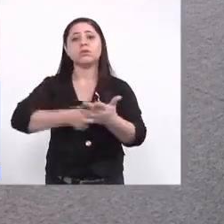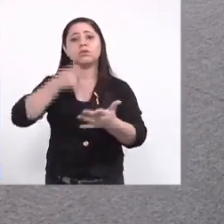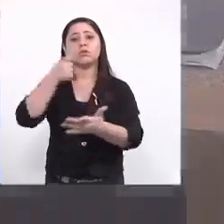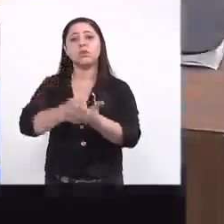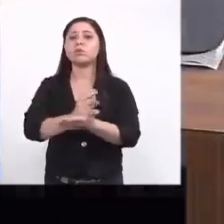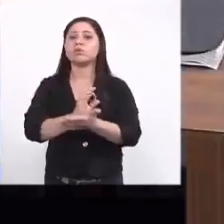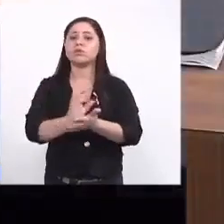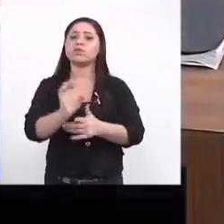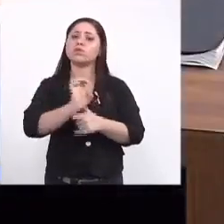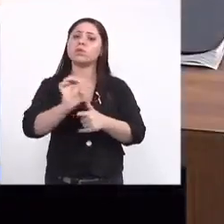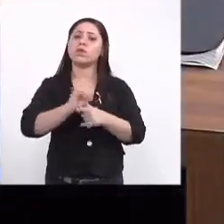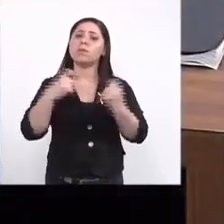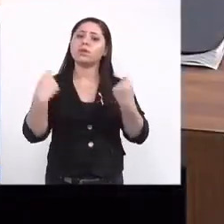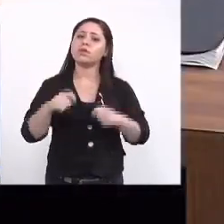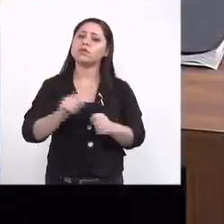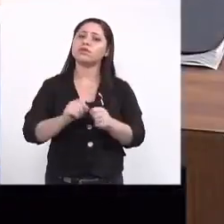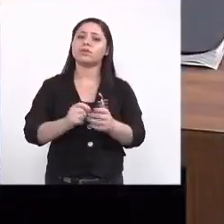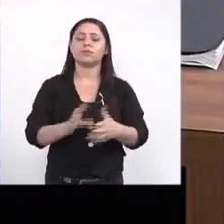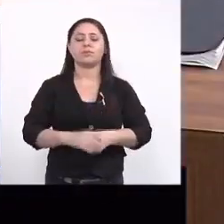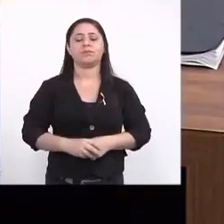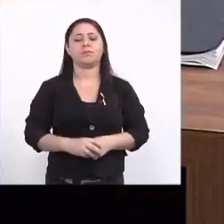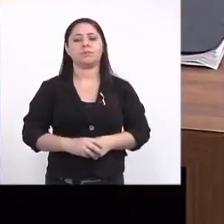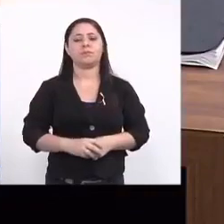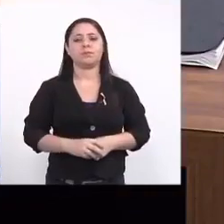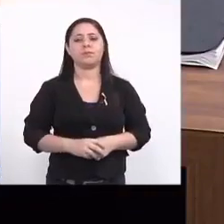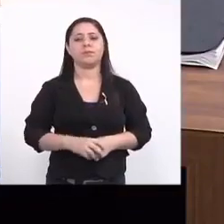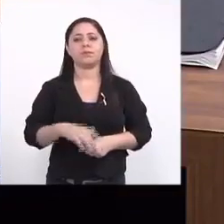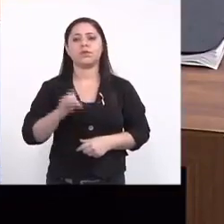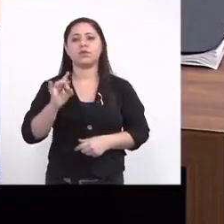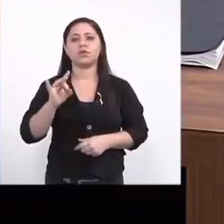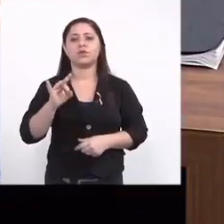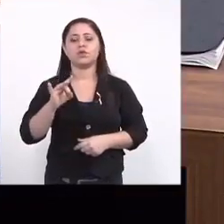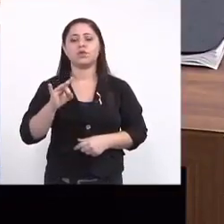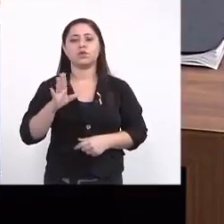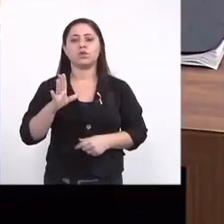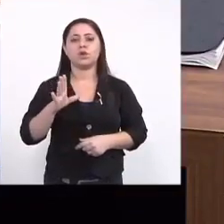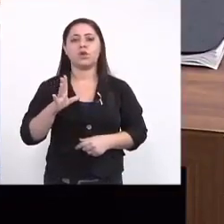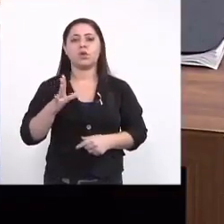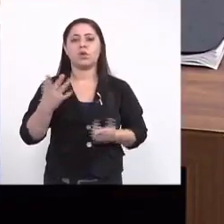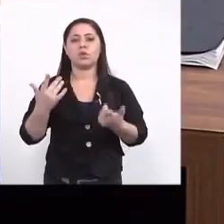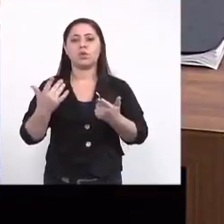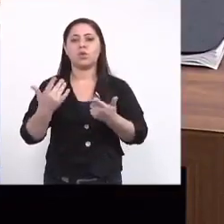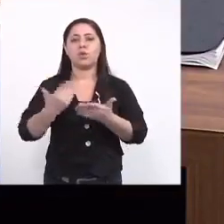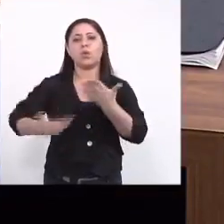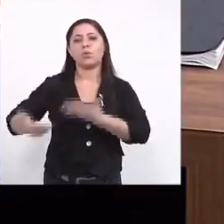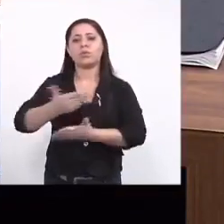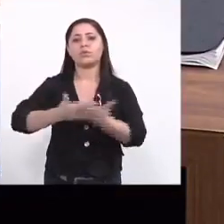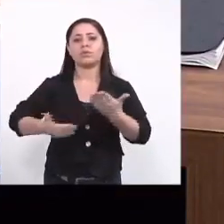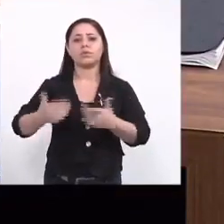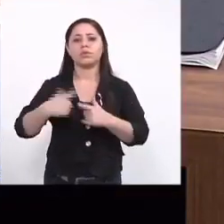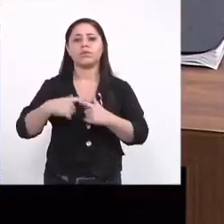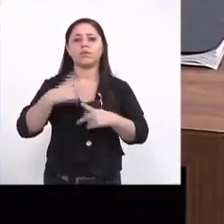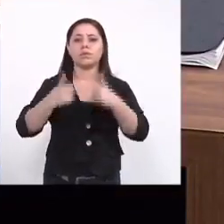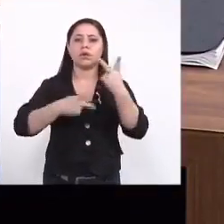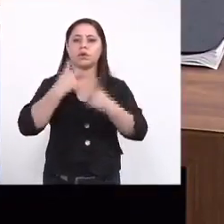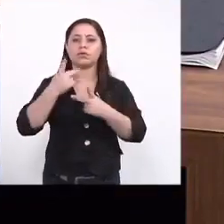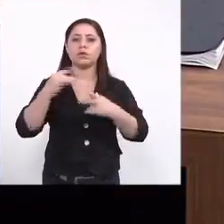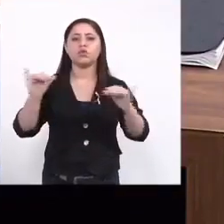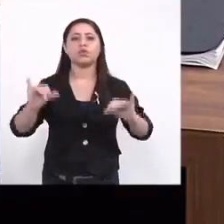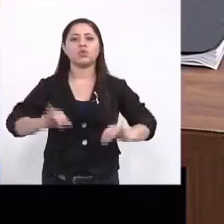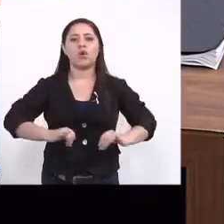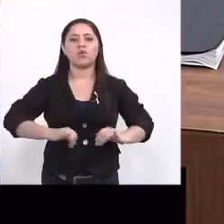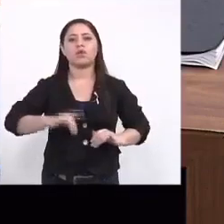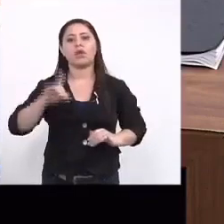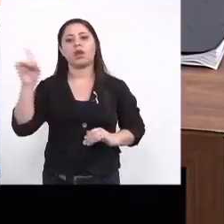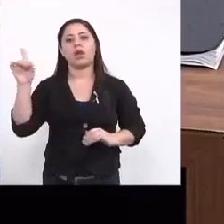investimentos que o estado teria que fazer então eu só estou me solidarizando com ele porque tudo que vocês estão falando aqui ele sofre